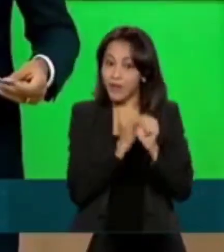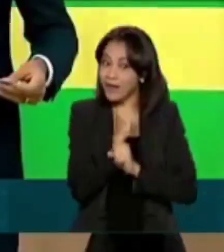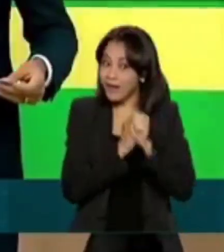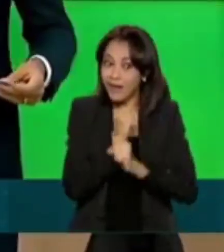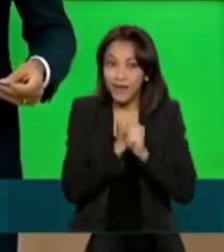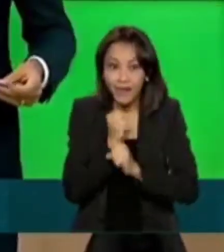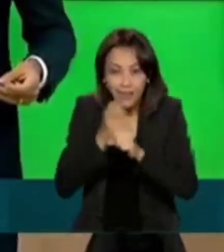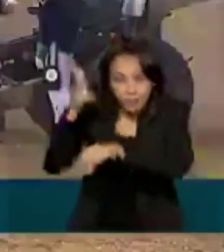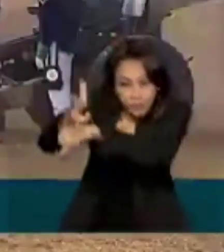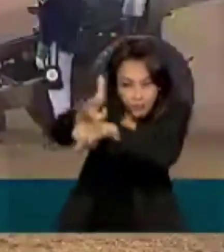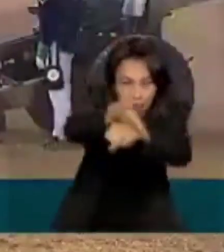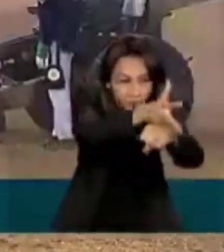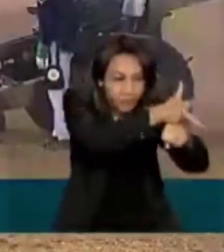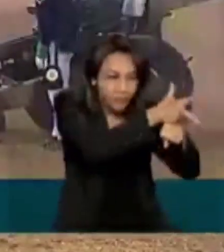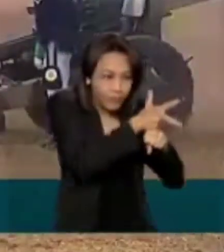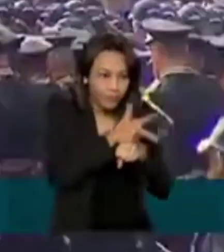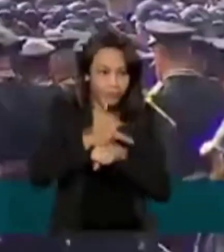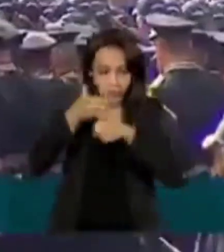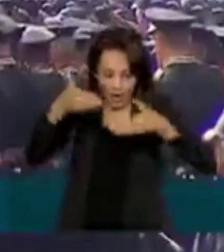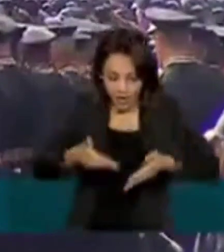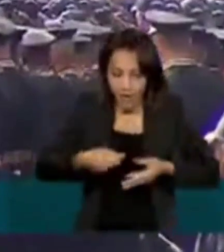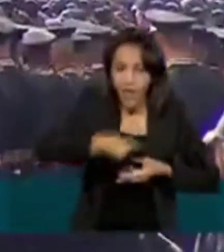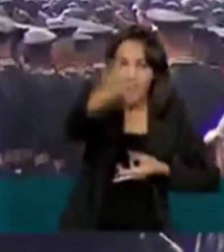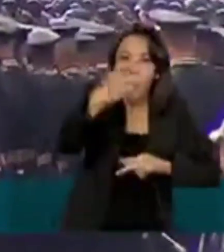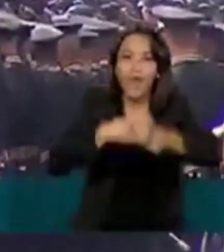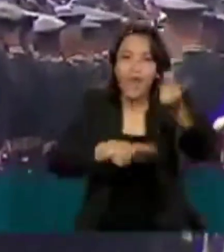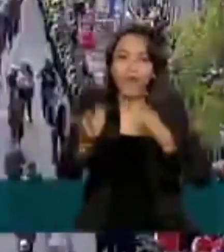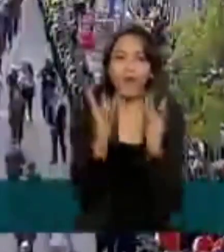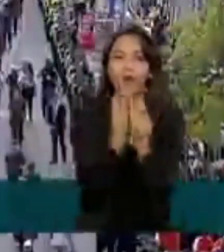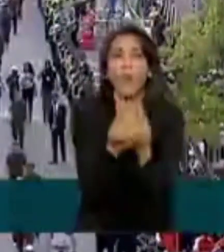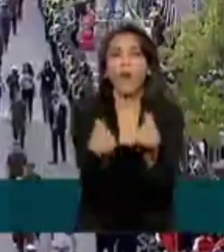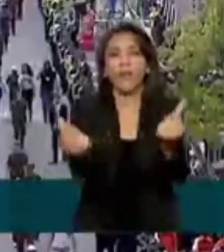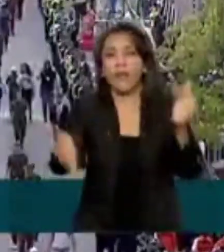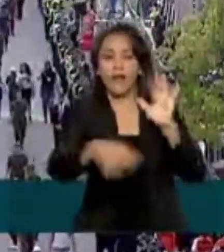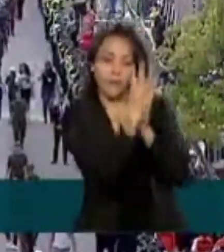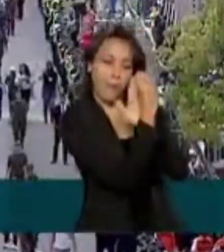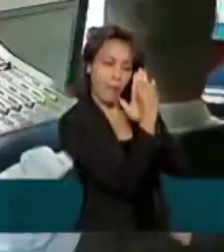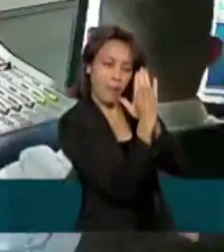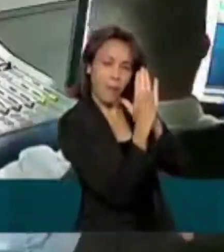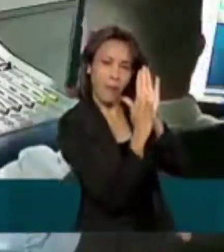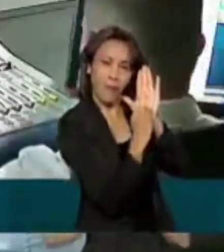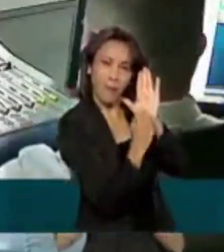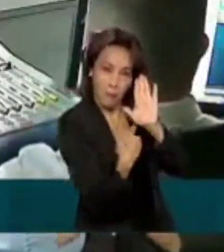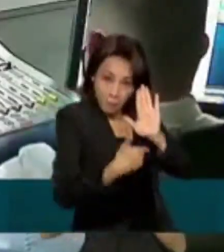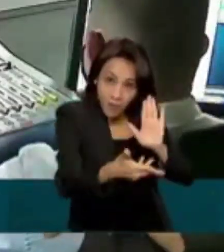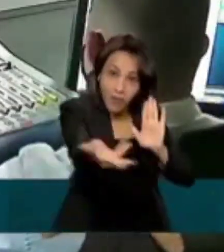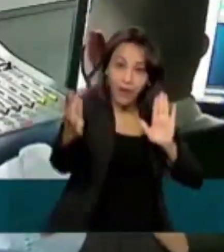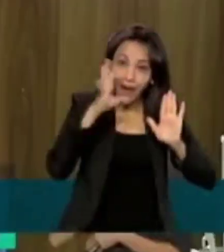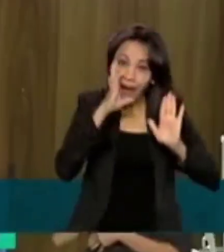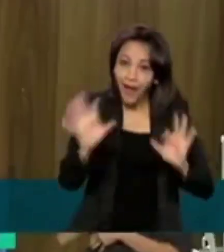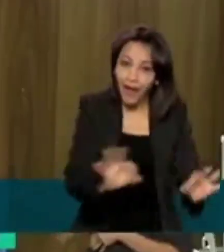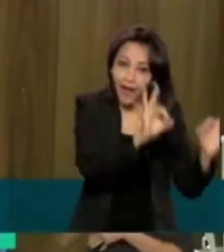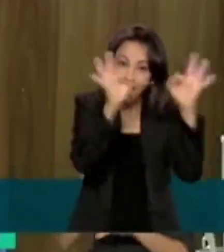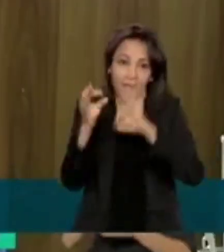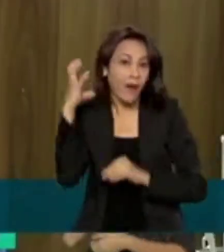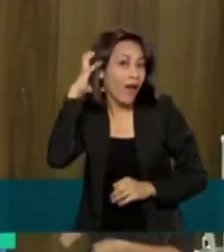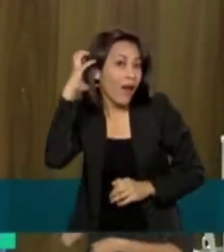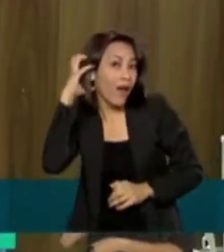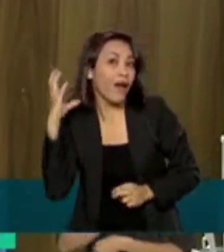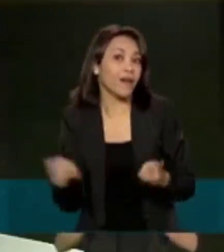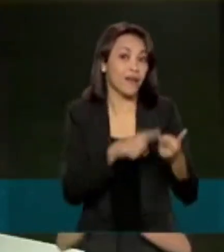jornalística, a EBC leva conteúdo de qualidade em tempo real para os ouvintes da Rádio Nacional,